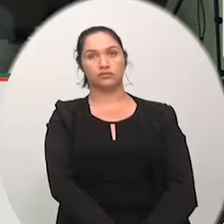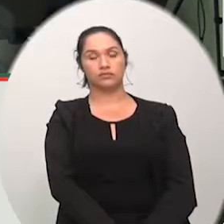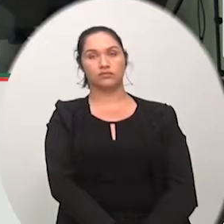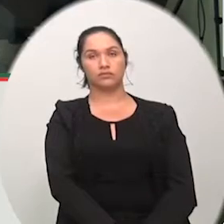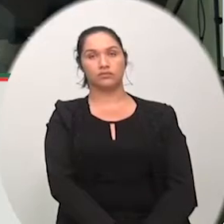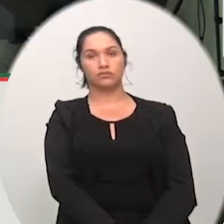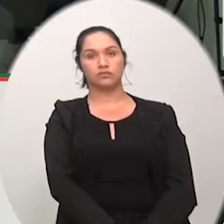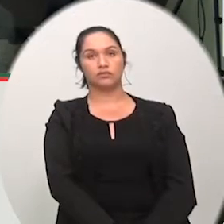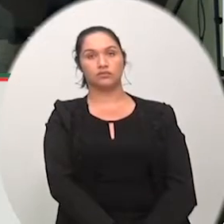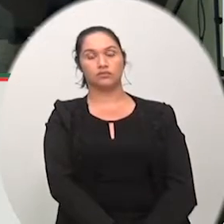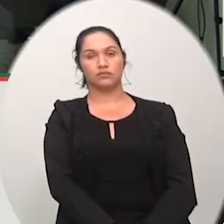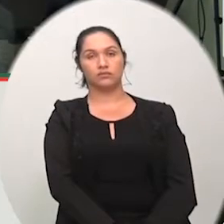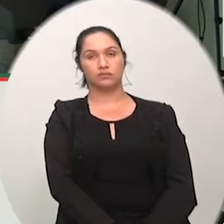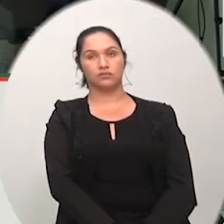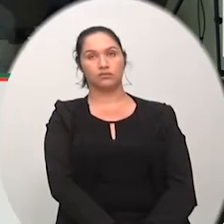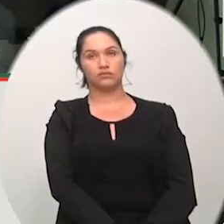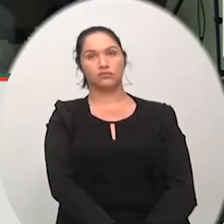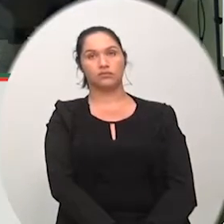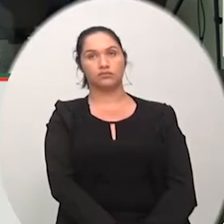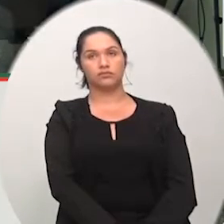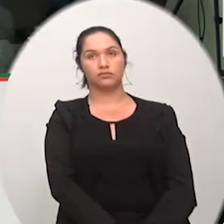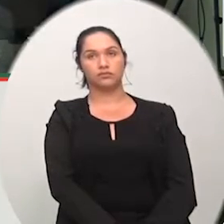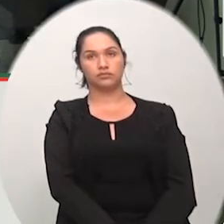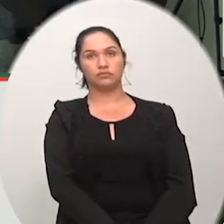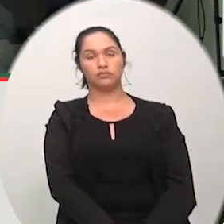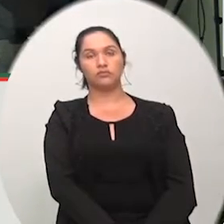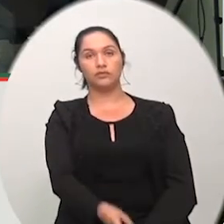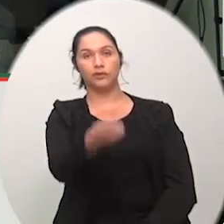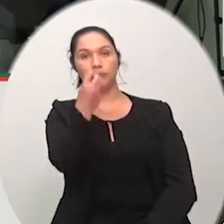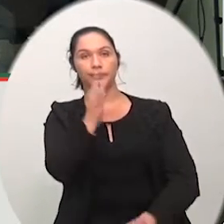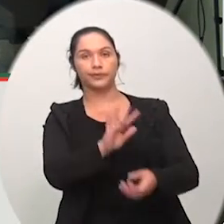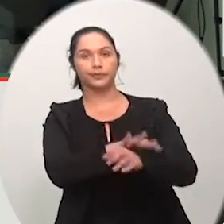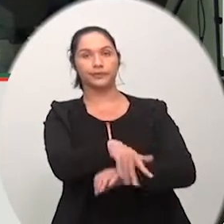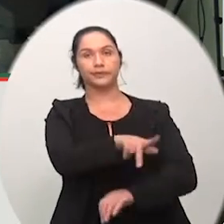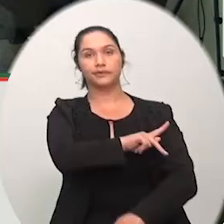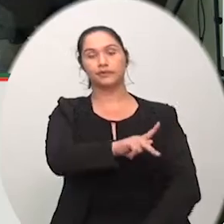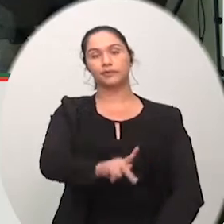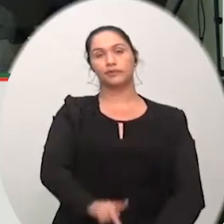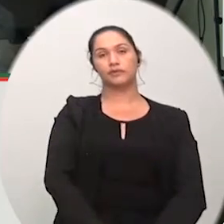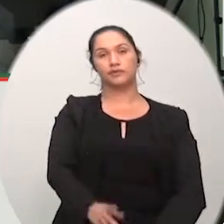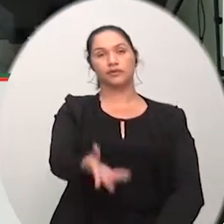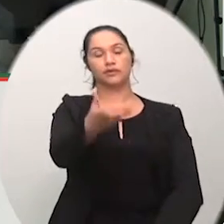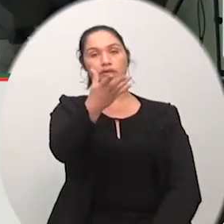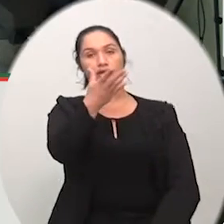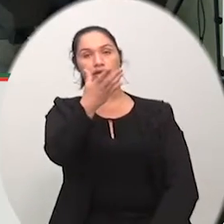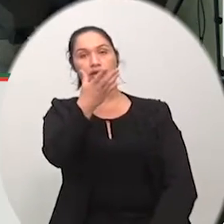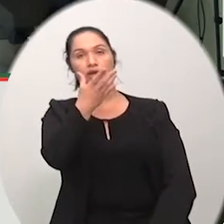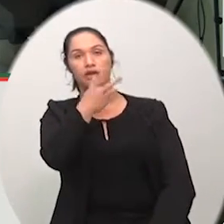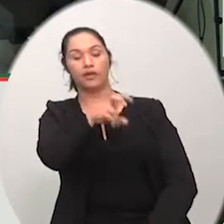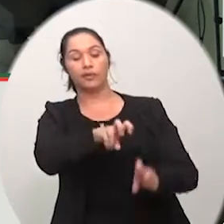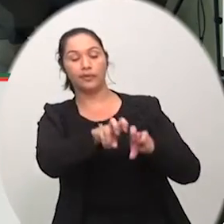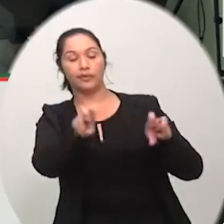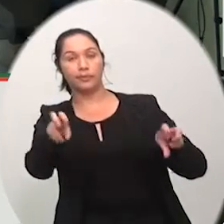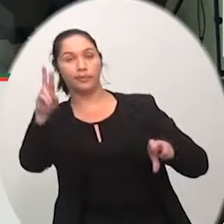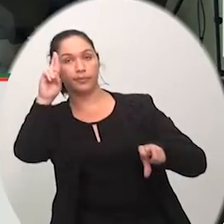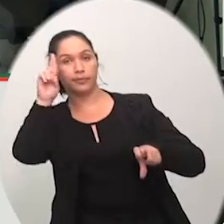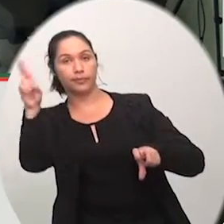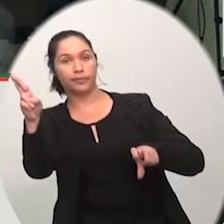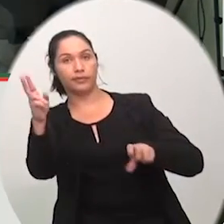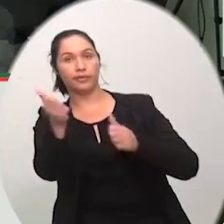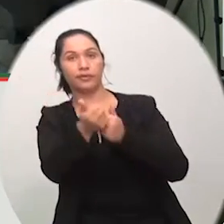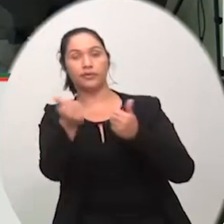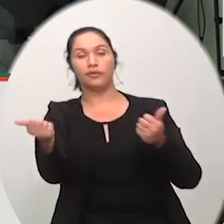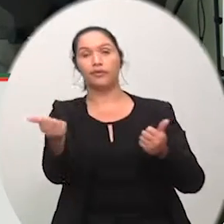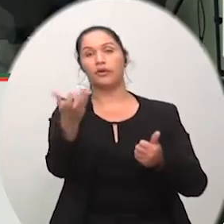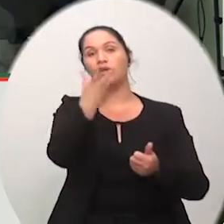presidente membros da mesa vereadores e vereadoras públicos a assistir aqui em casa a Mari que